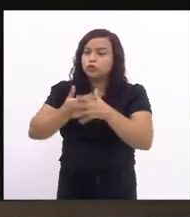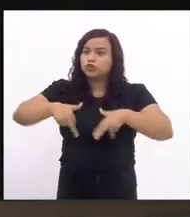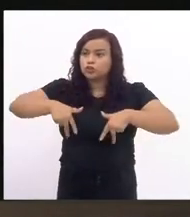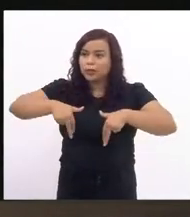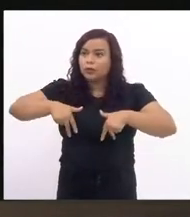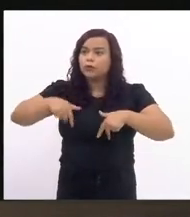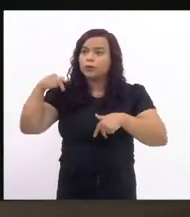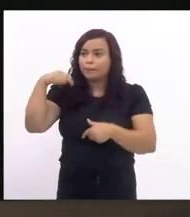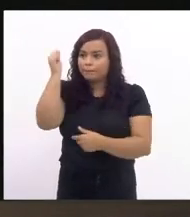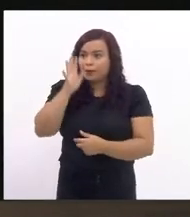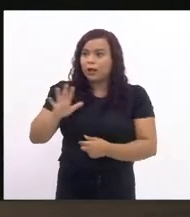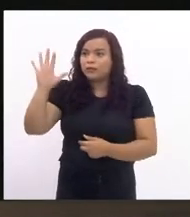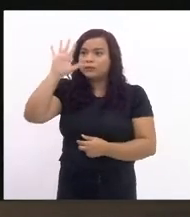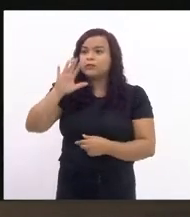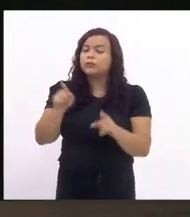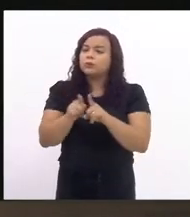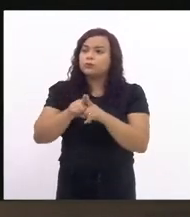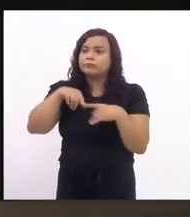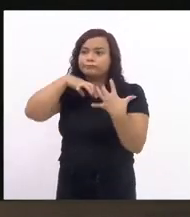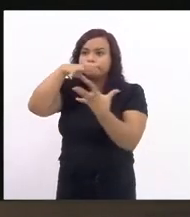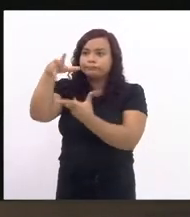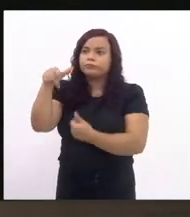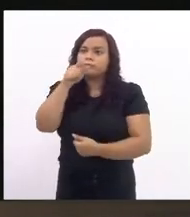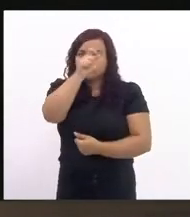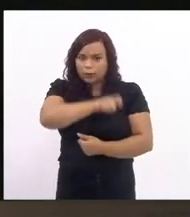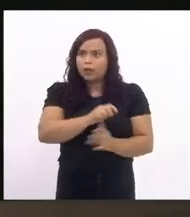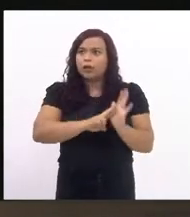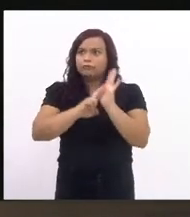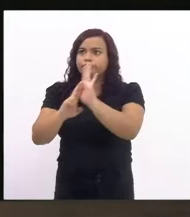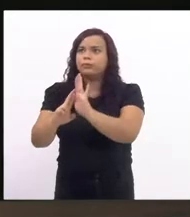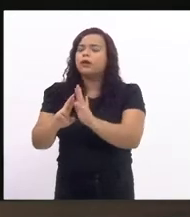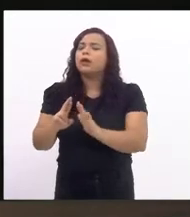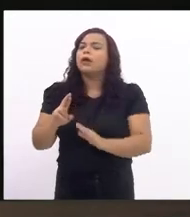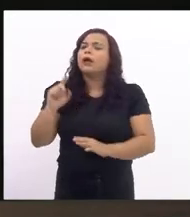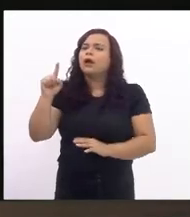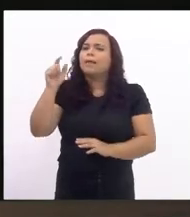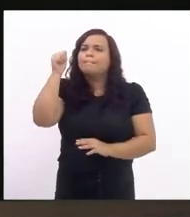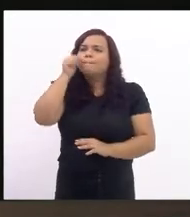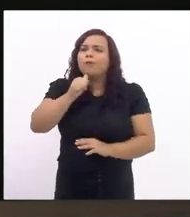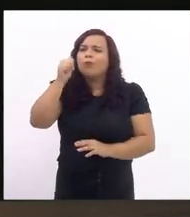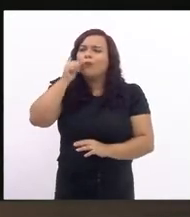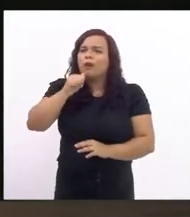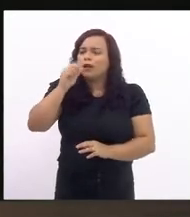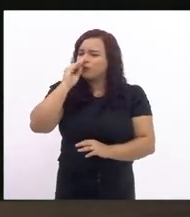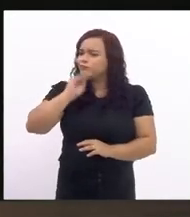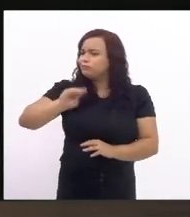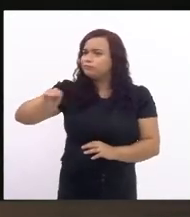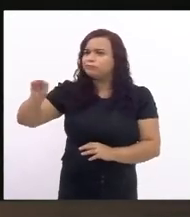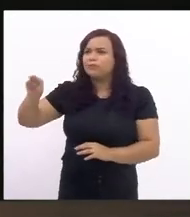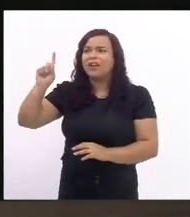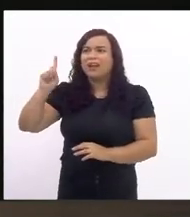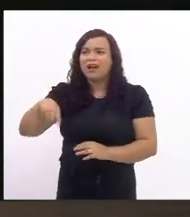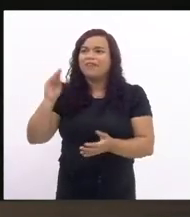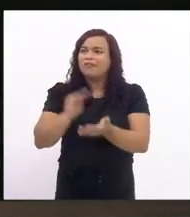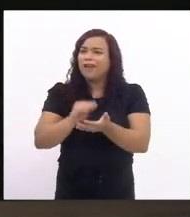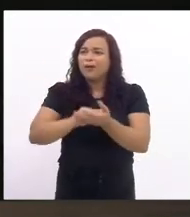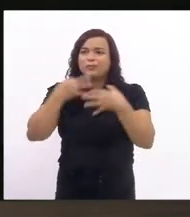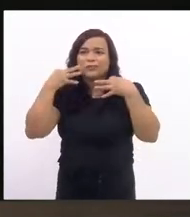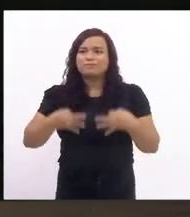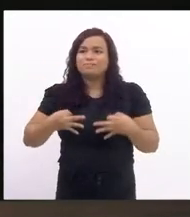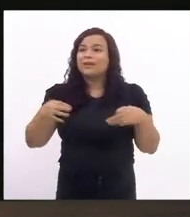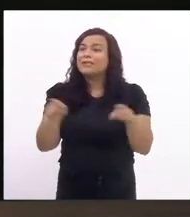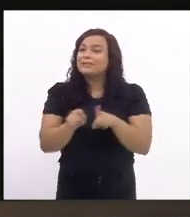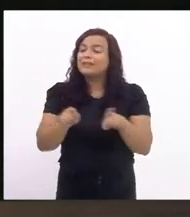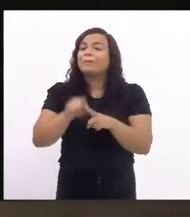e no mundo a exclusão das mulheres em si é uma injustiça e um déficit democrático